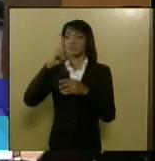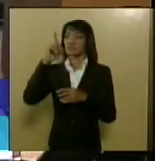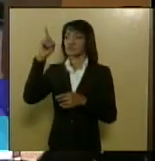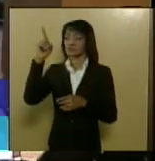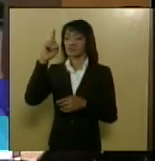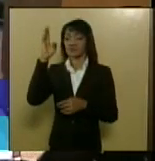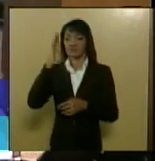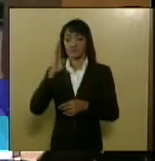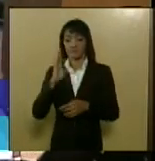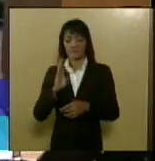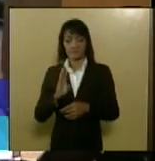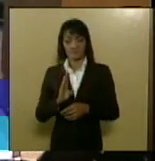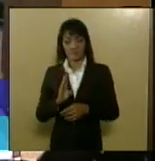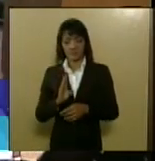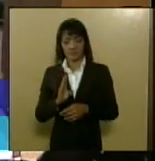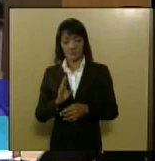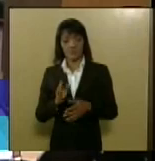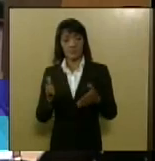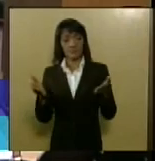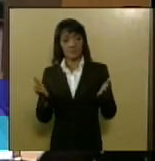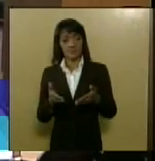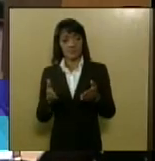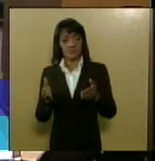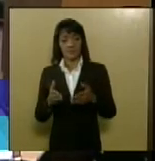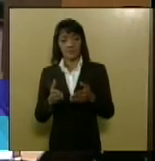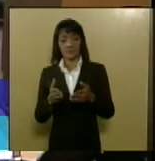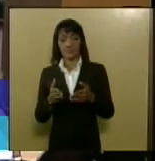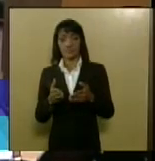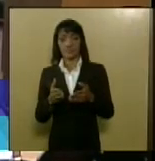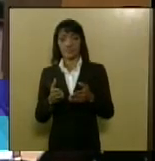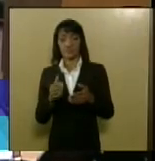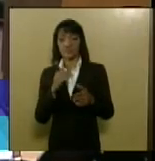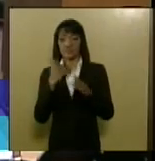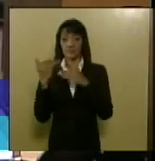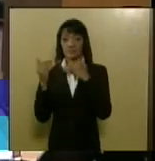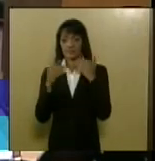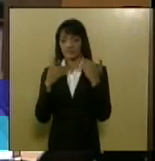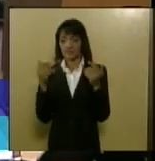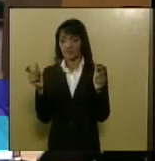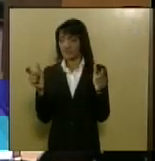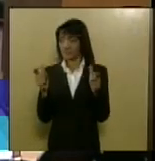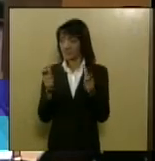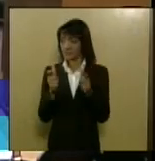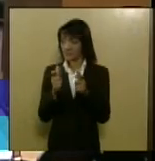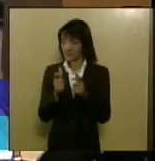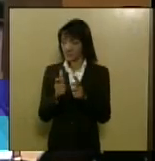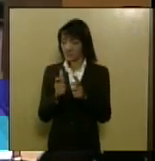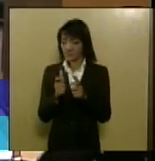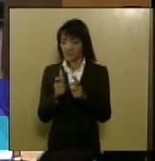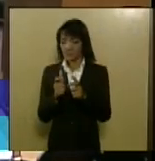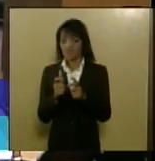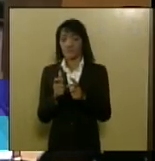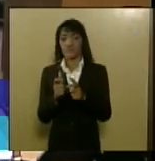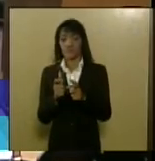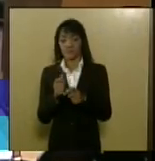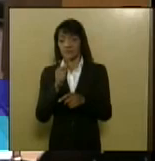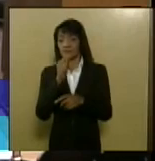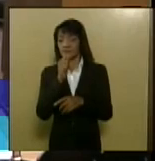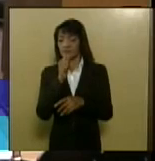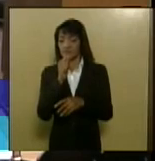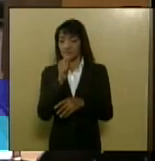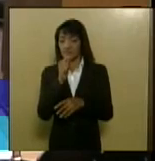os seus índices são menores do que outros países do mundo mas mesmo assim ainda é de